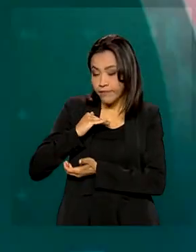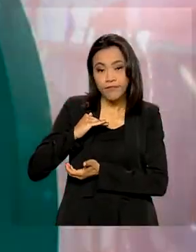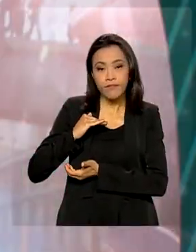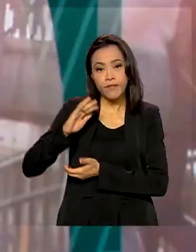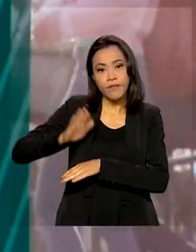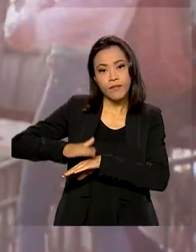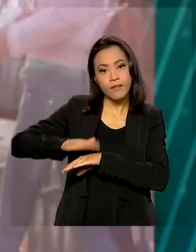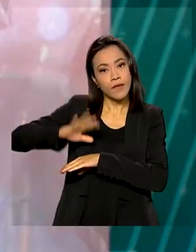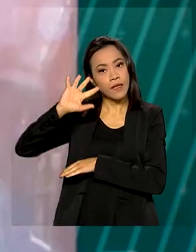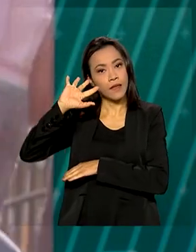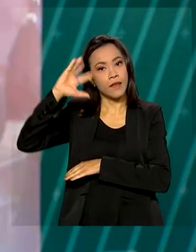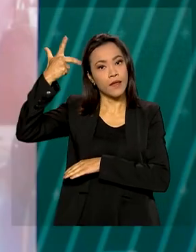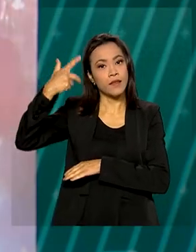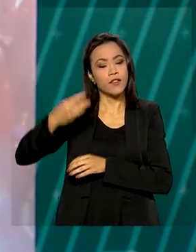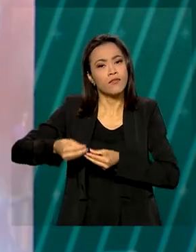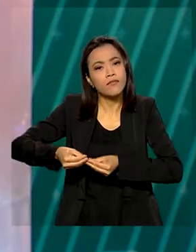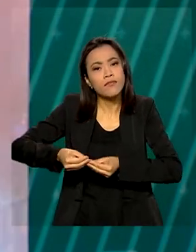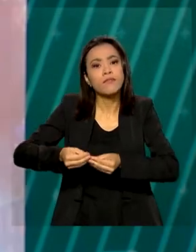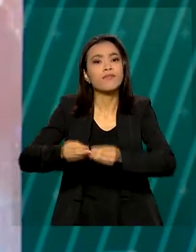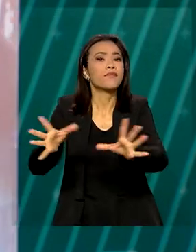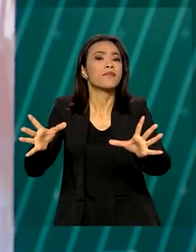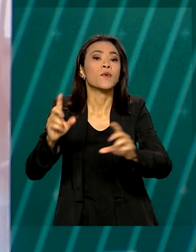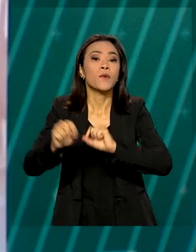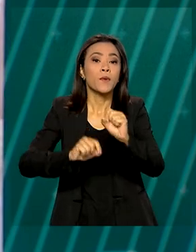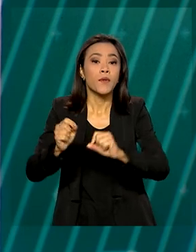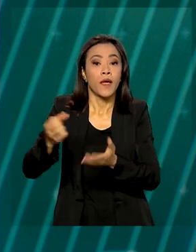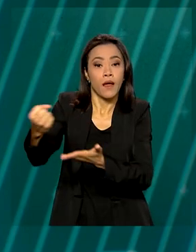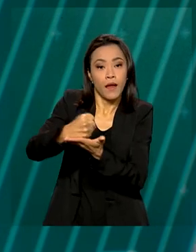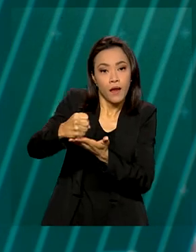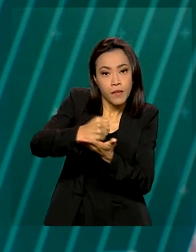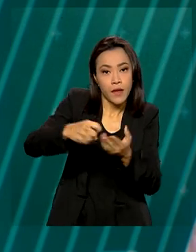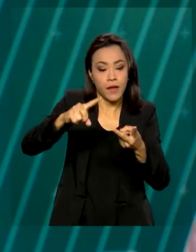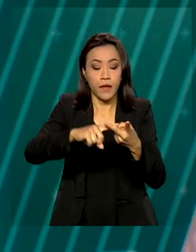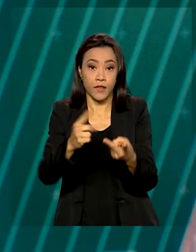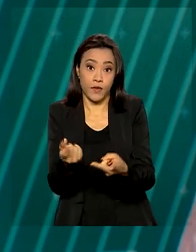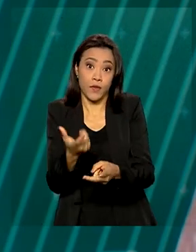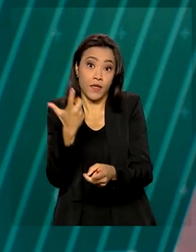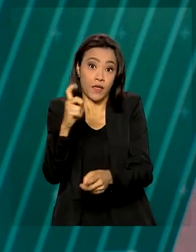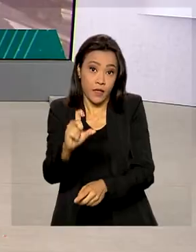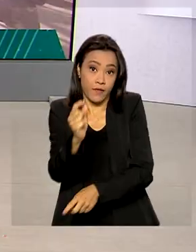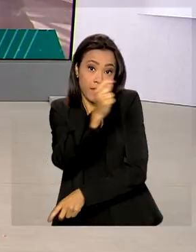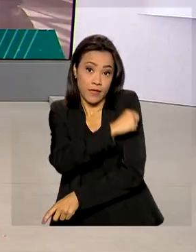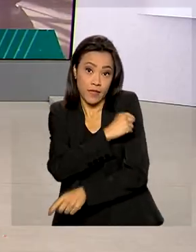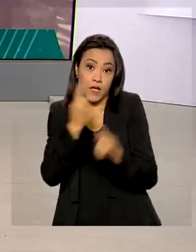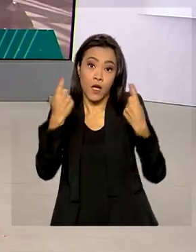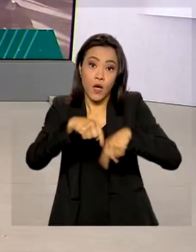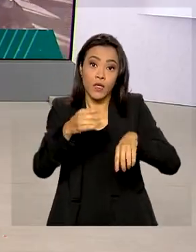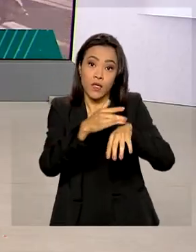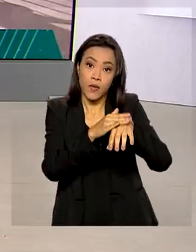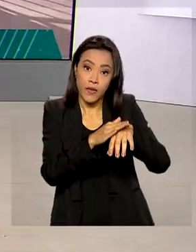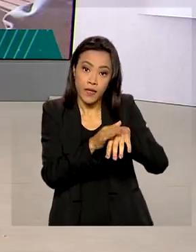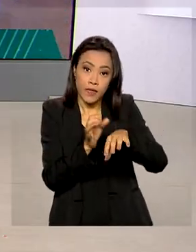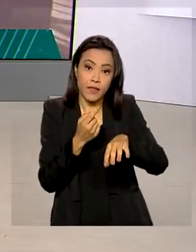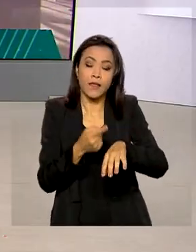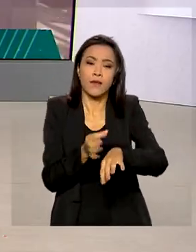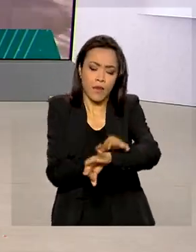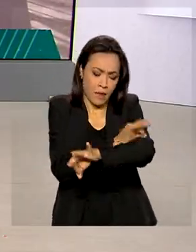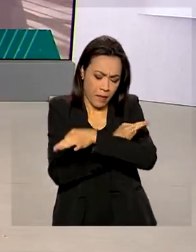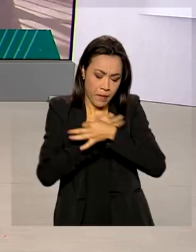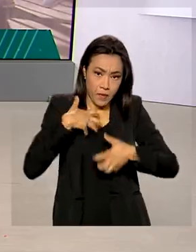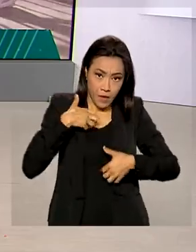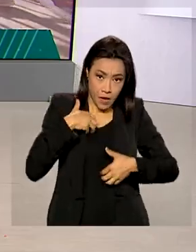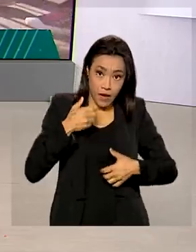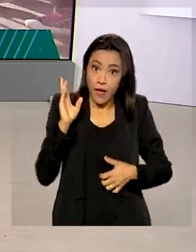liberar a importação de medicamentos e vacinas contra a varíola dos macacos. A decisão é de caráter